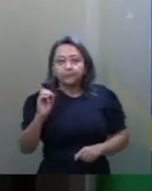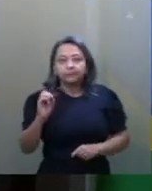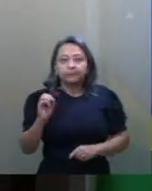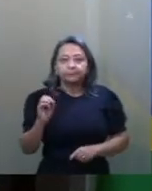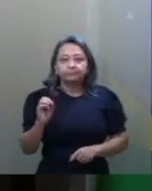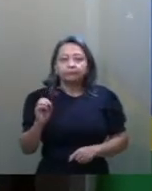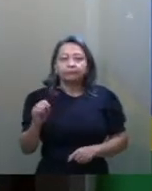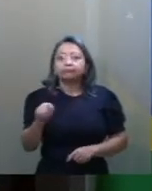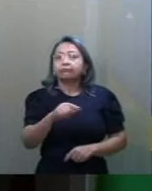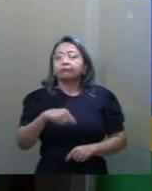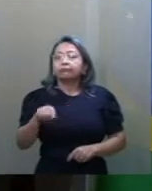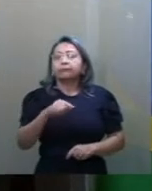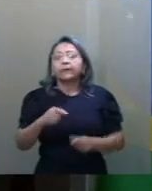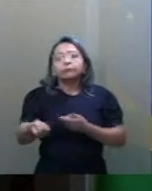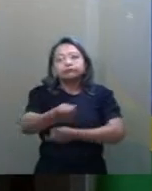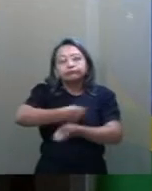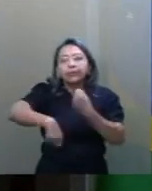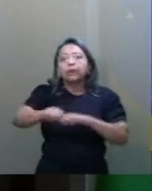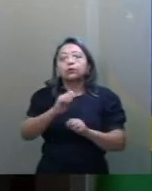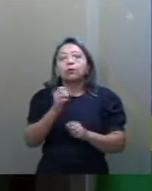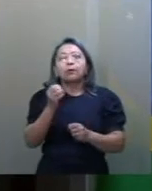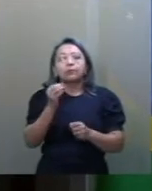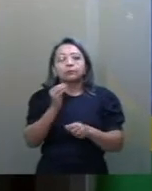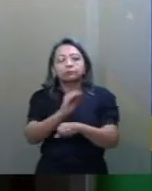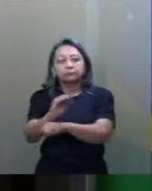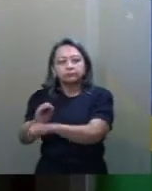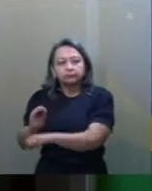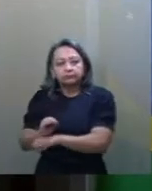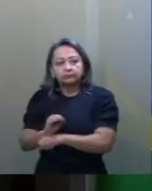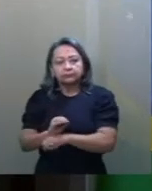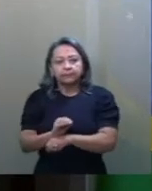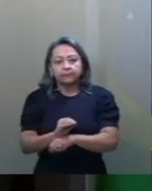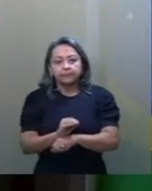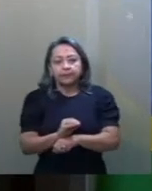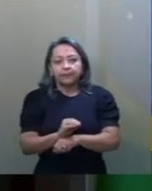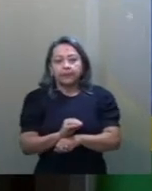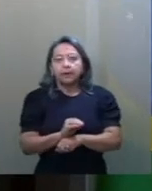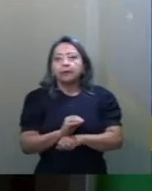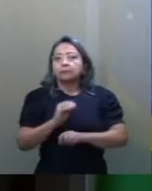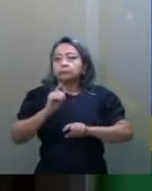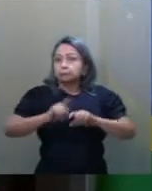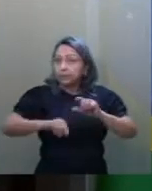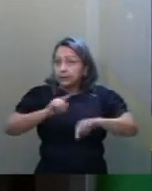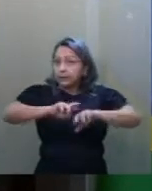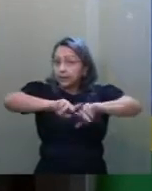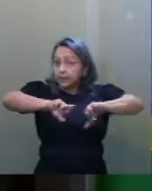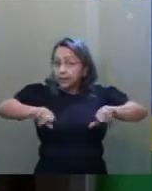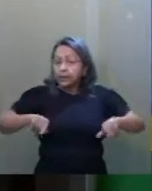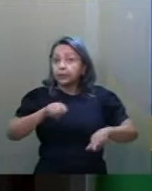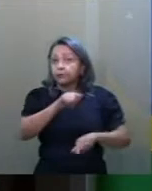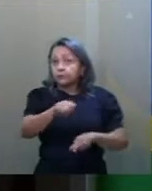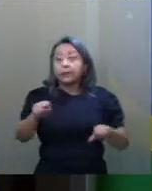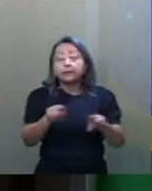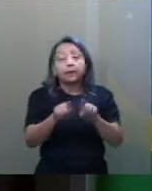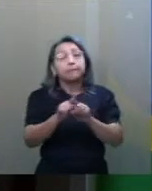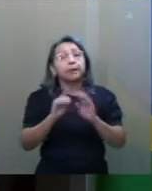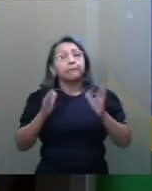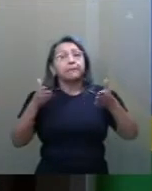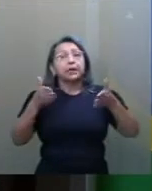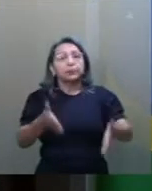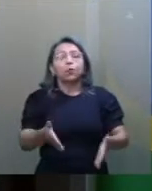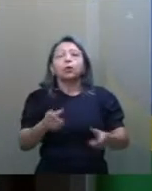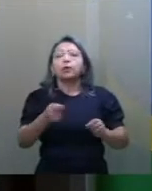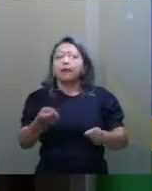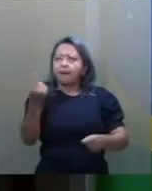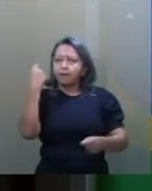eles retroalimentarem, senador Fernando Bezerra, matéria que vossa excelência também participou e